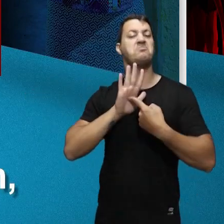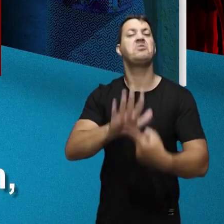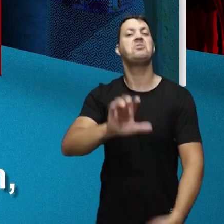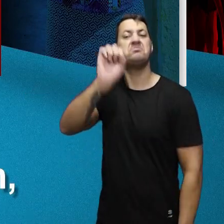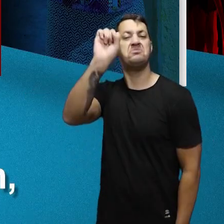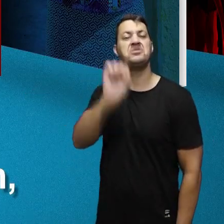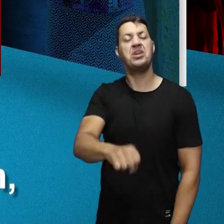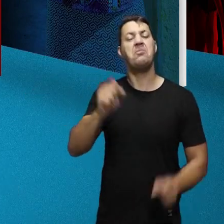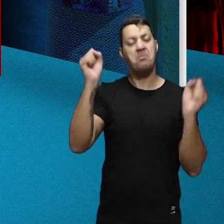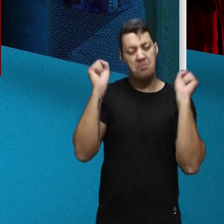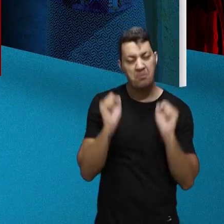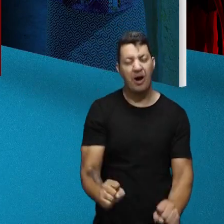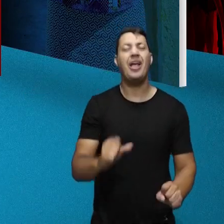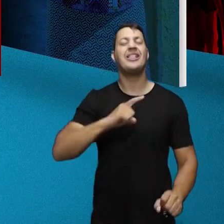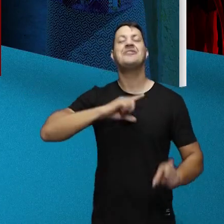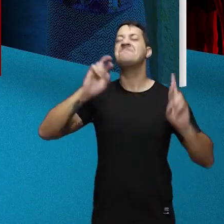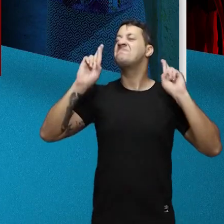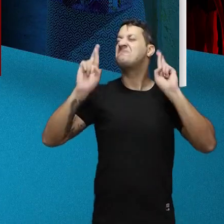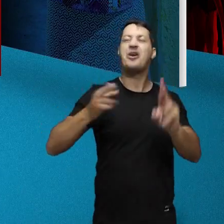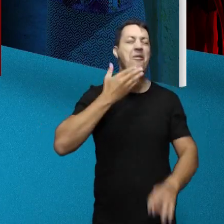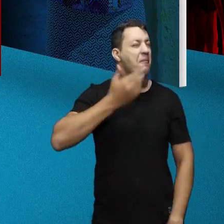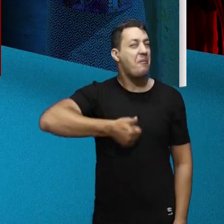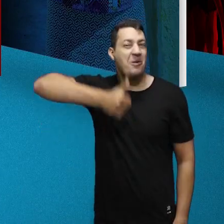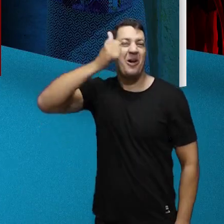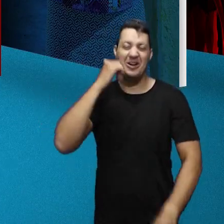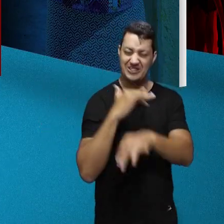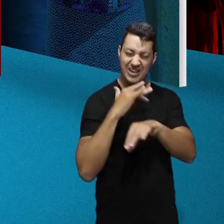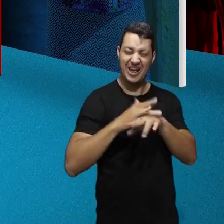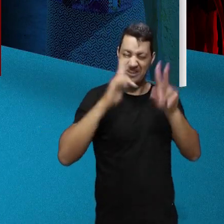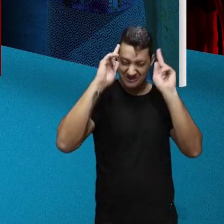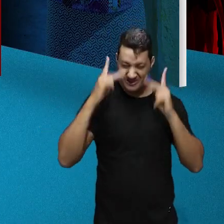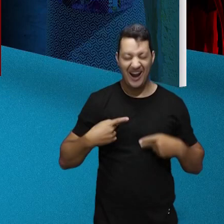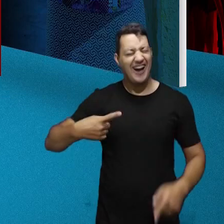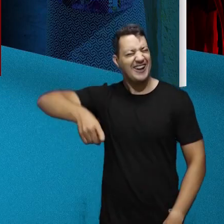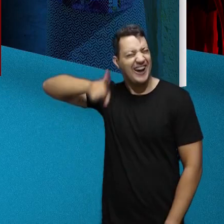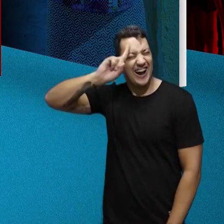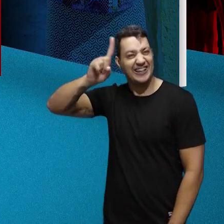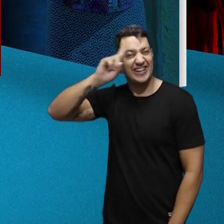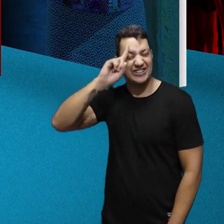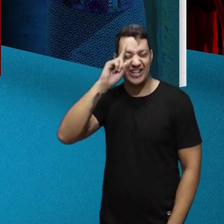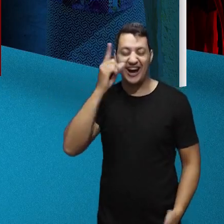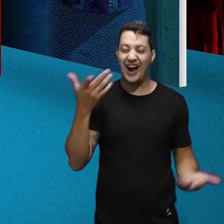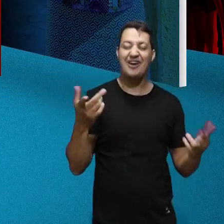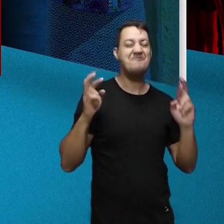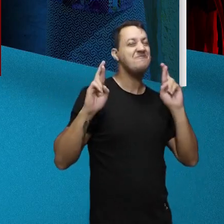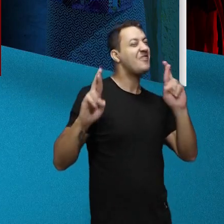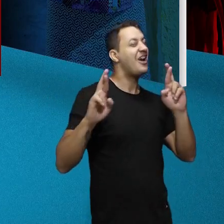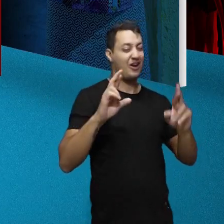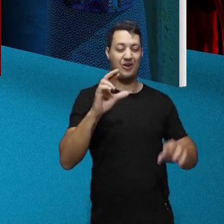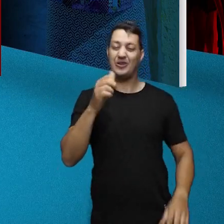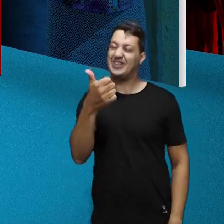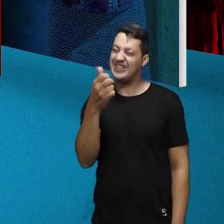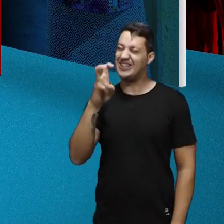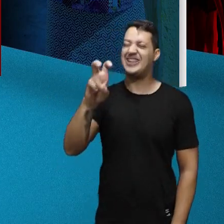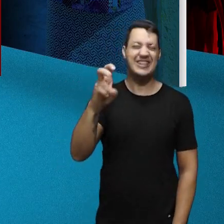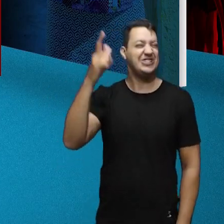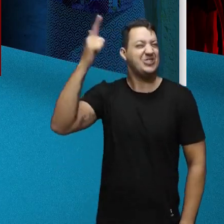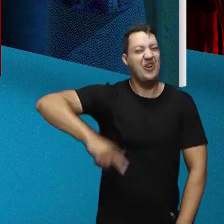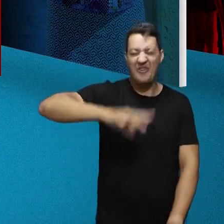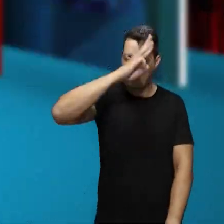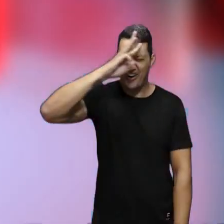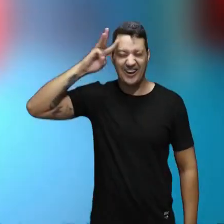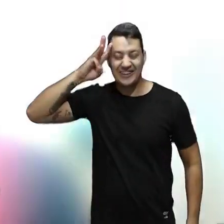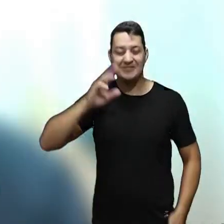Belfor Roxo que sim, é possível ter esperança de uma cidade melhor e mais humana a cada dia. E essa esperança é 15, é